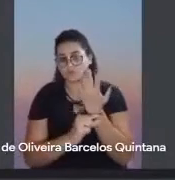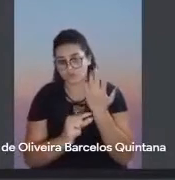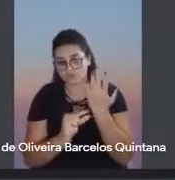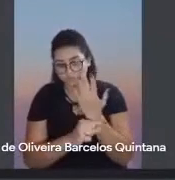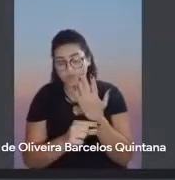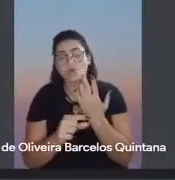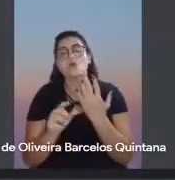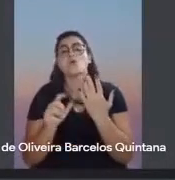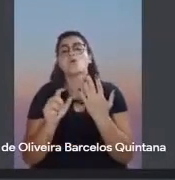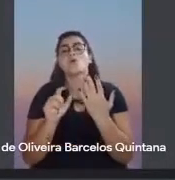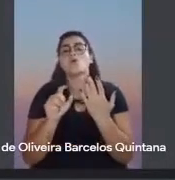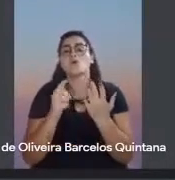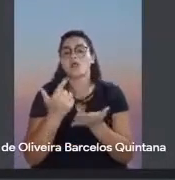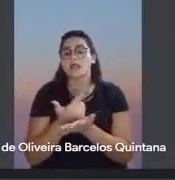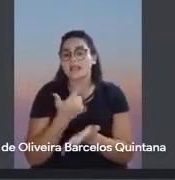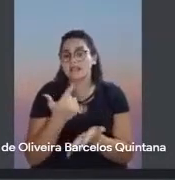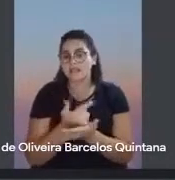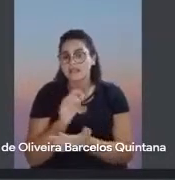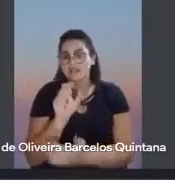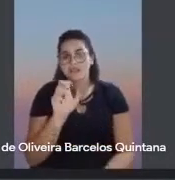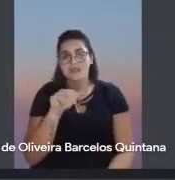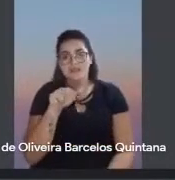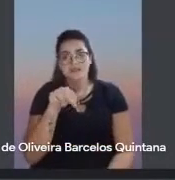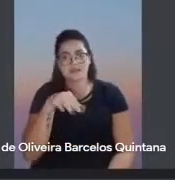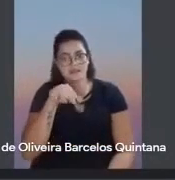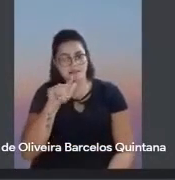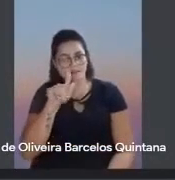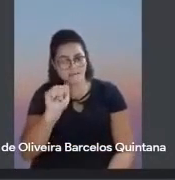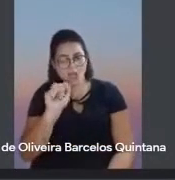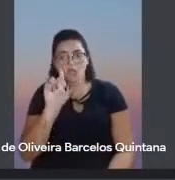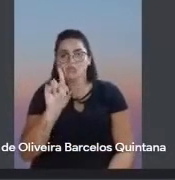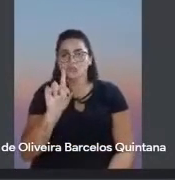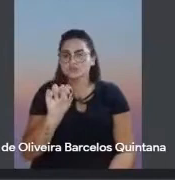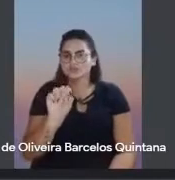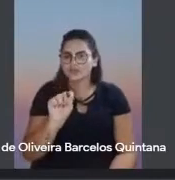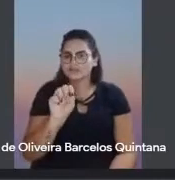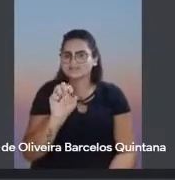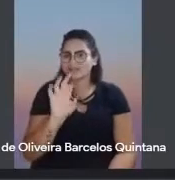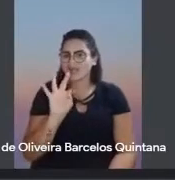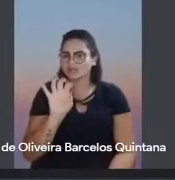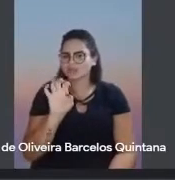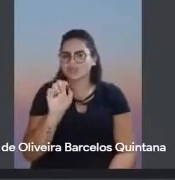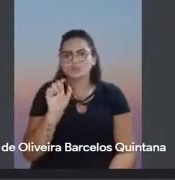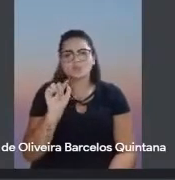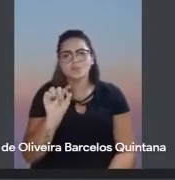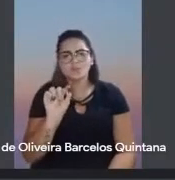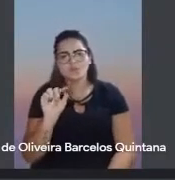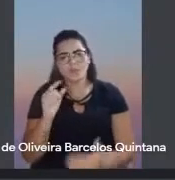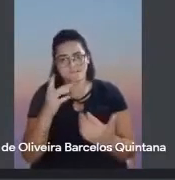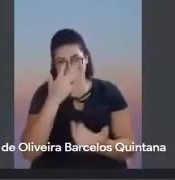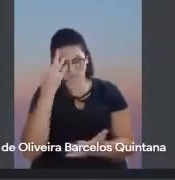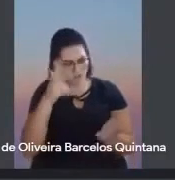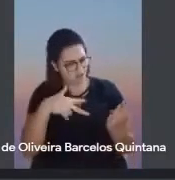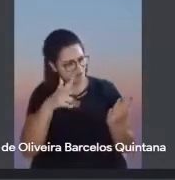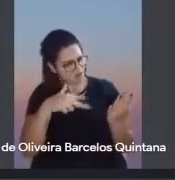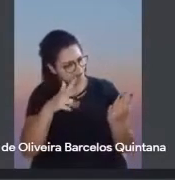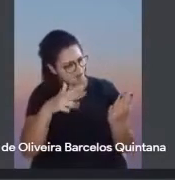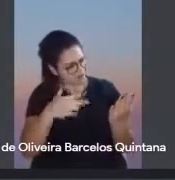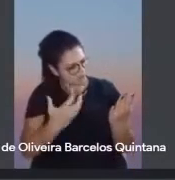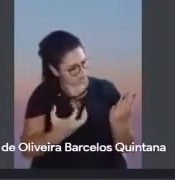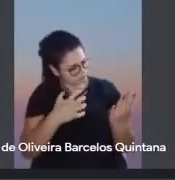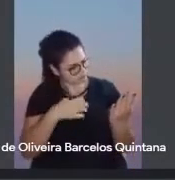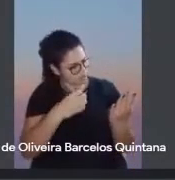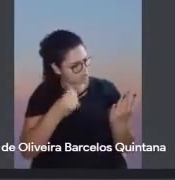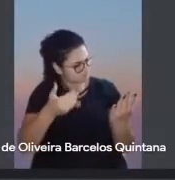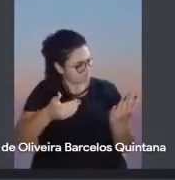O Enigma de os Sertões, que é um livro que coloca o leitor frente a frente com o processo